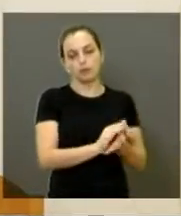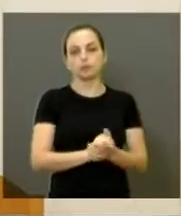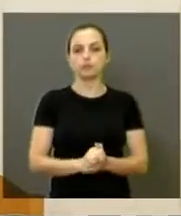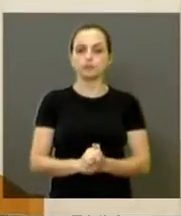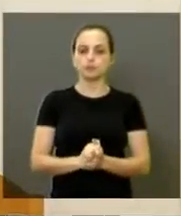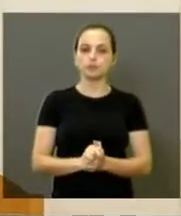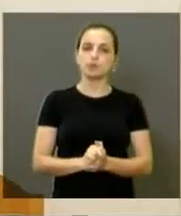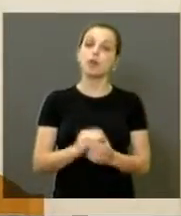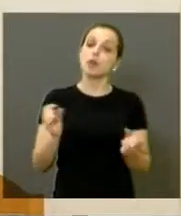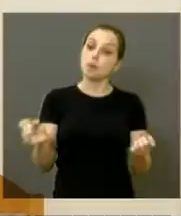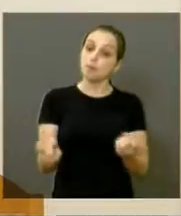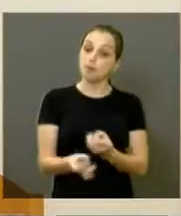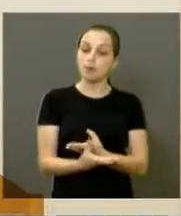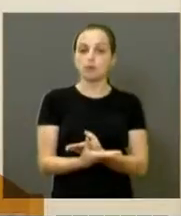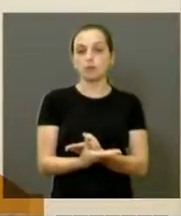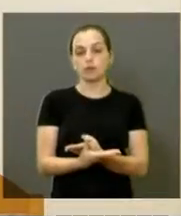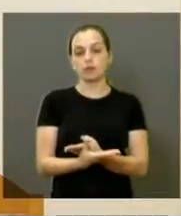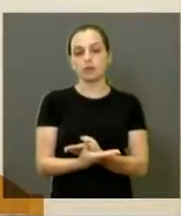Só para finalizar,